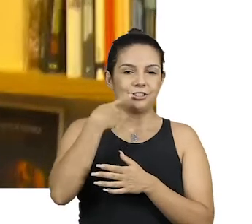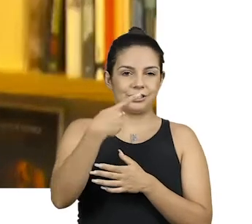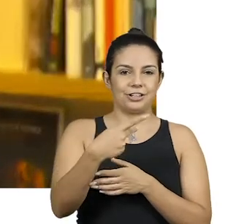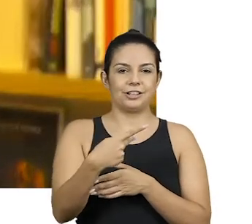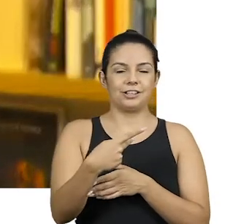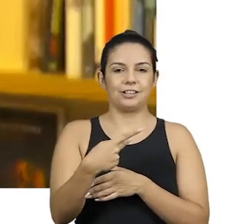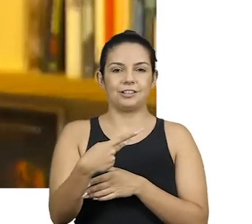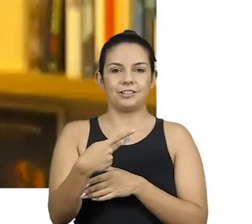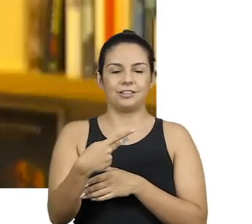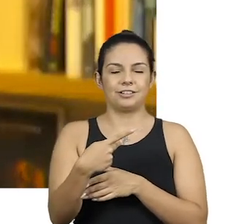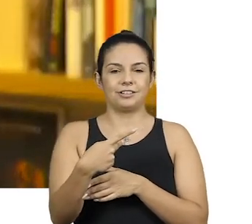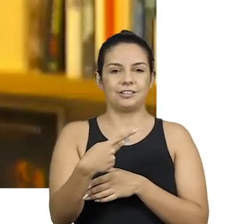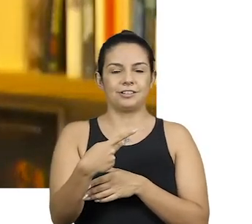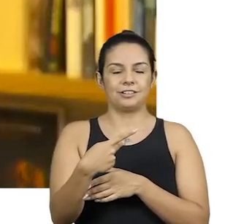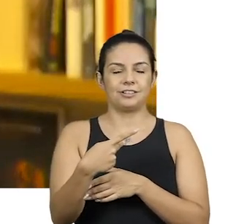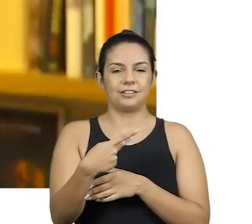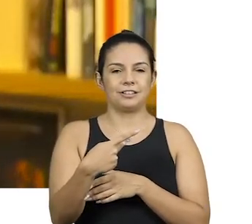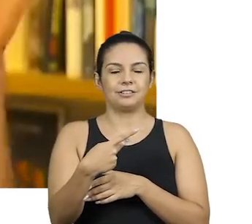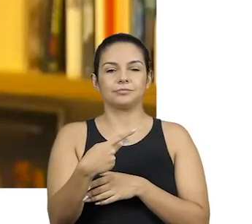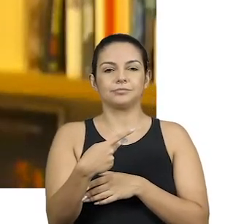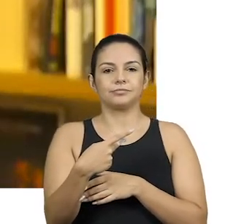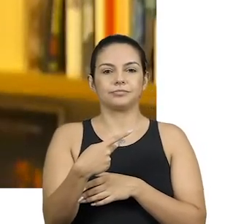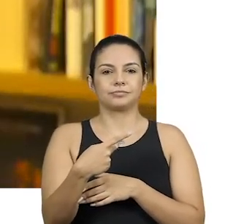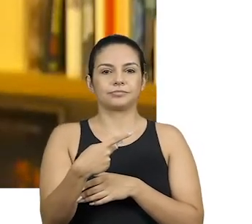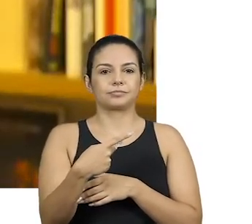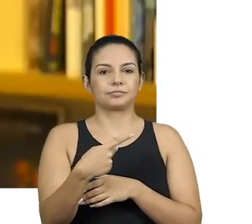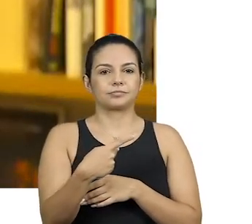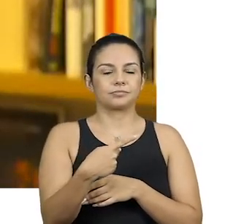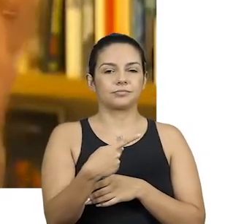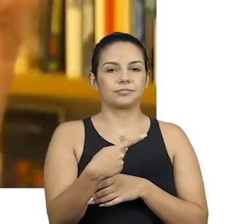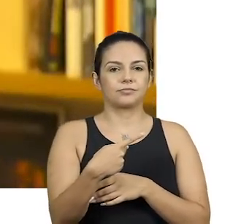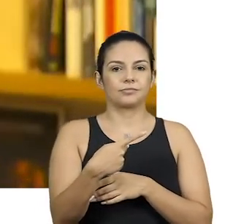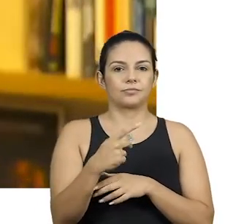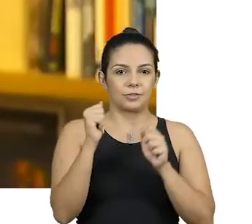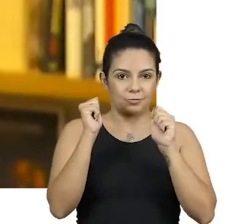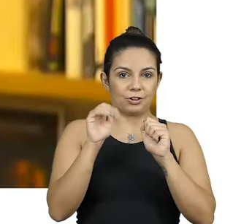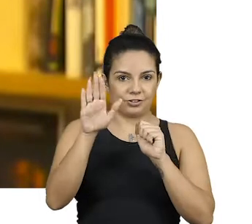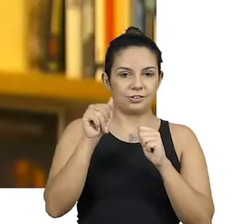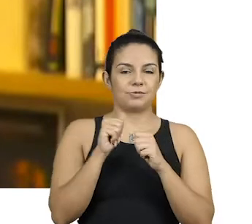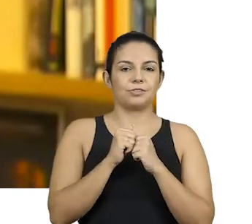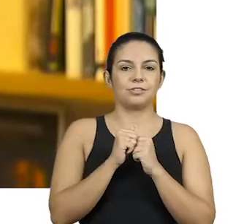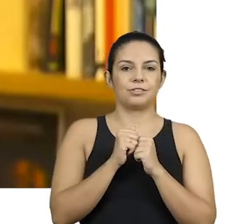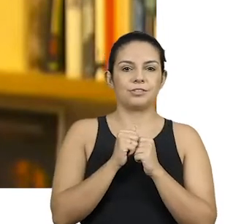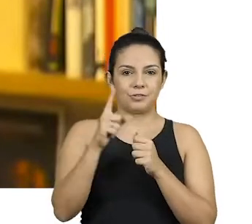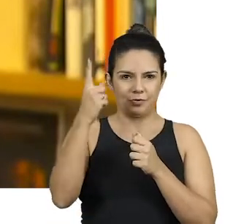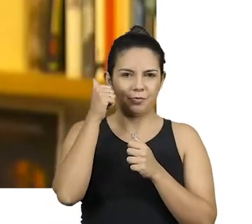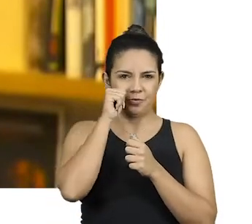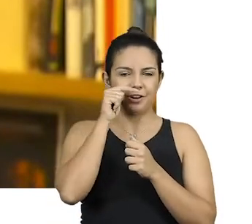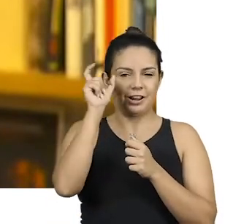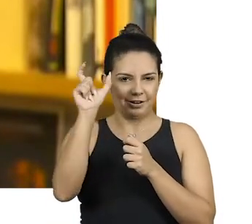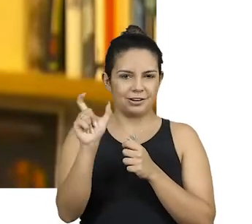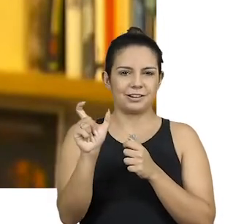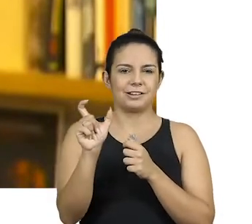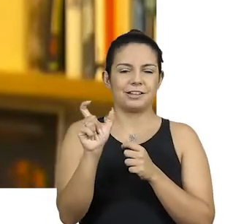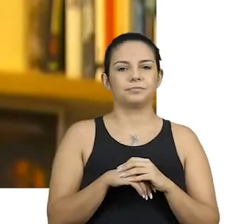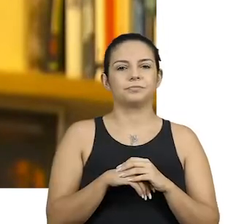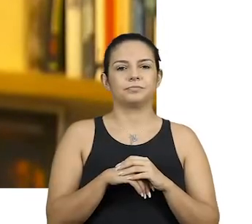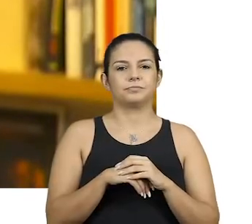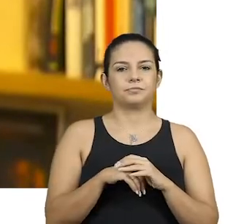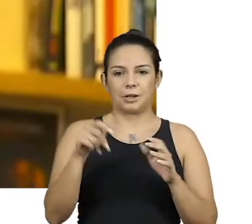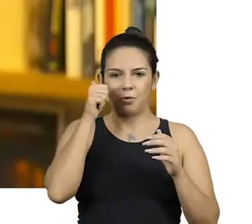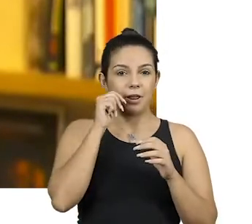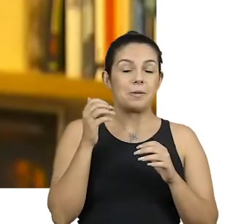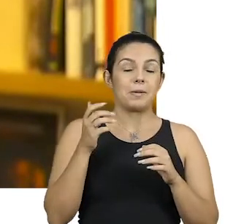pode ser chamada. Apesar de ser uma pessoa bastante aberta, tem nada de sectária, ao contrário,